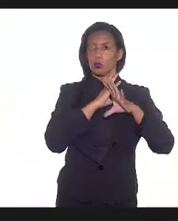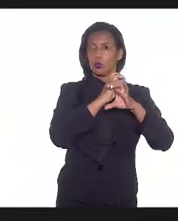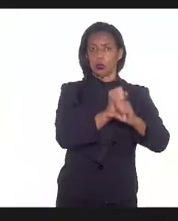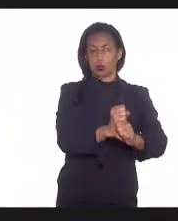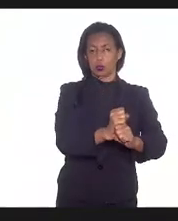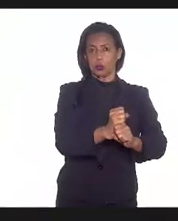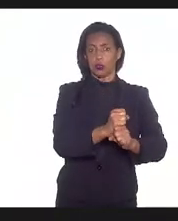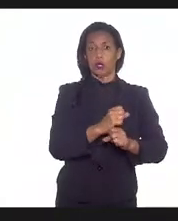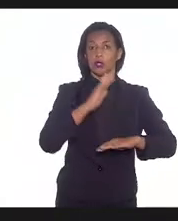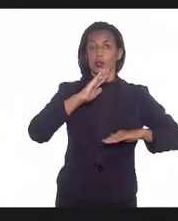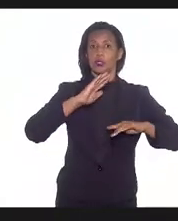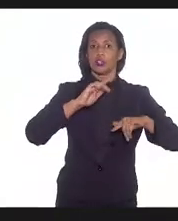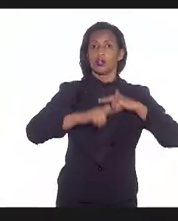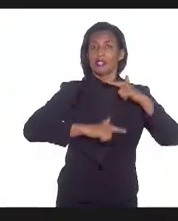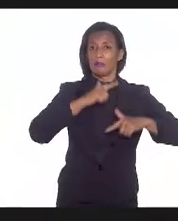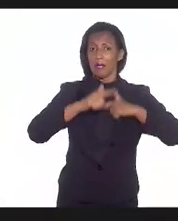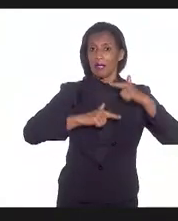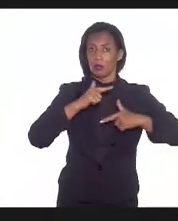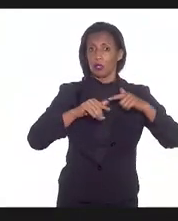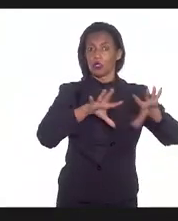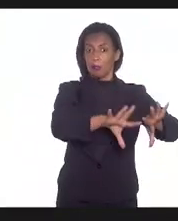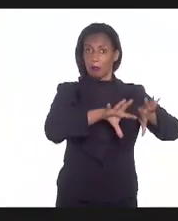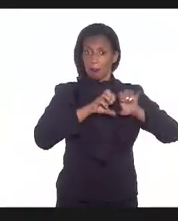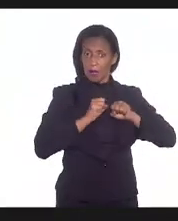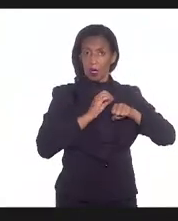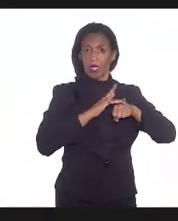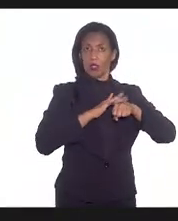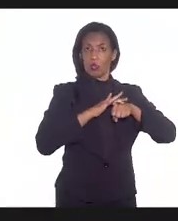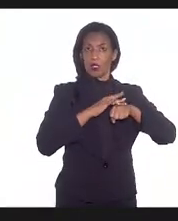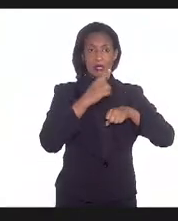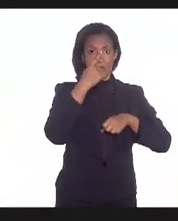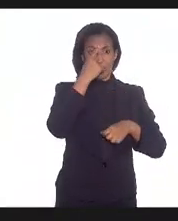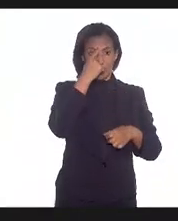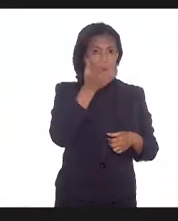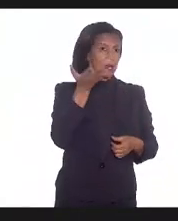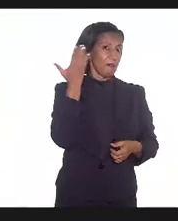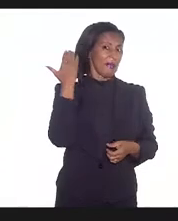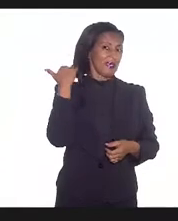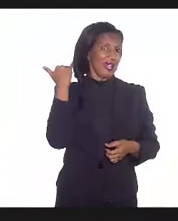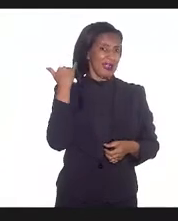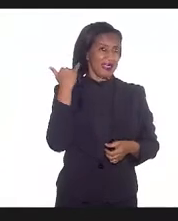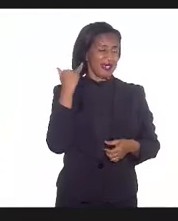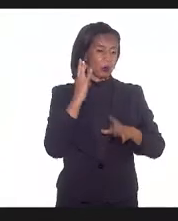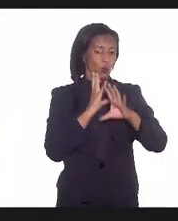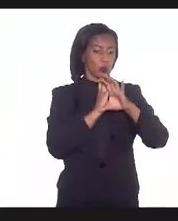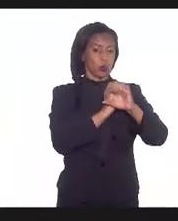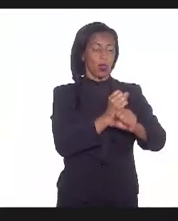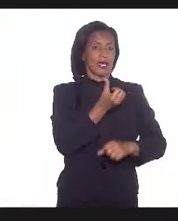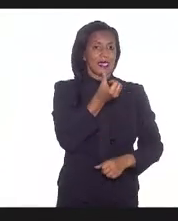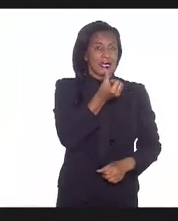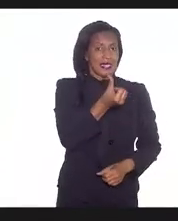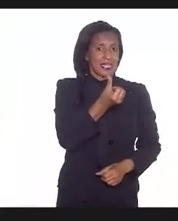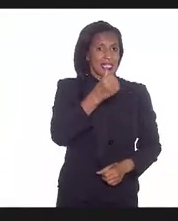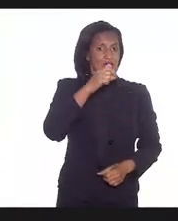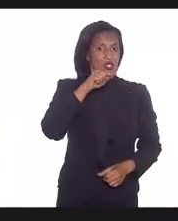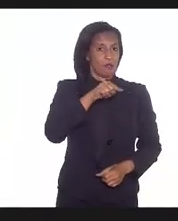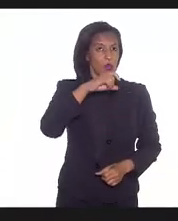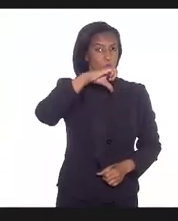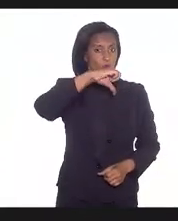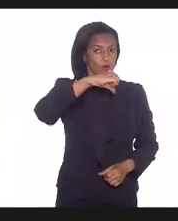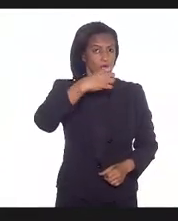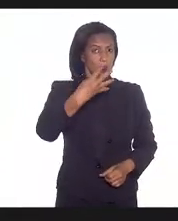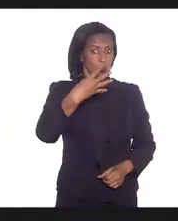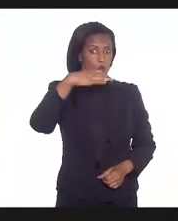trabalhadores contaminados, na semana passada, esse dado aqui, de 6.949,